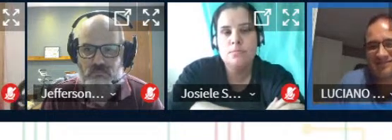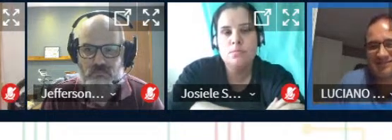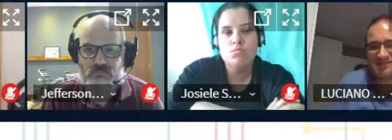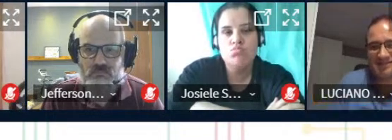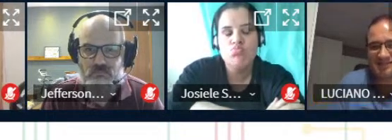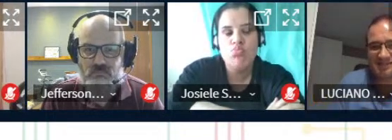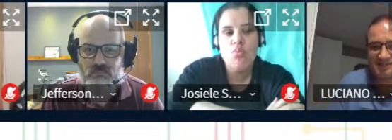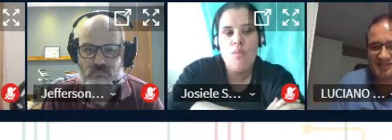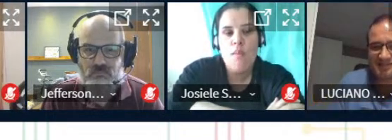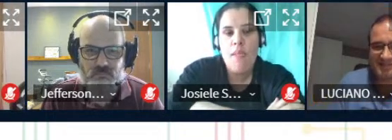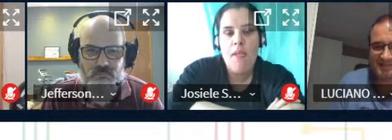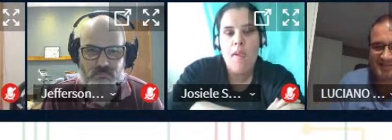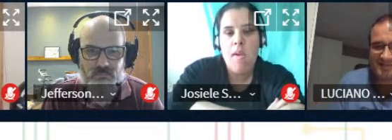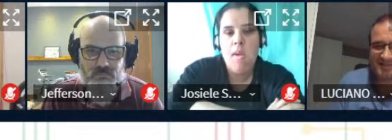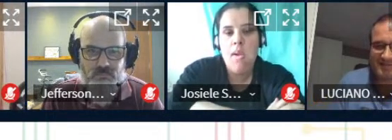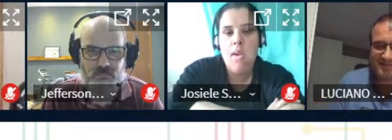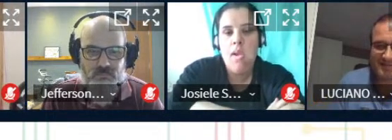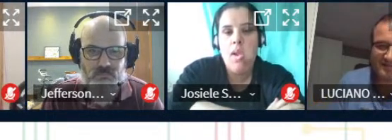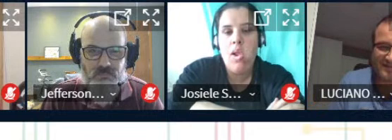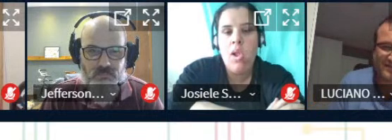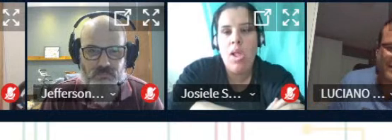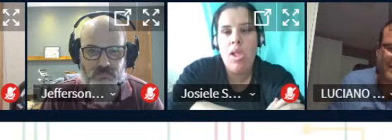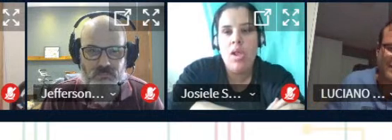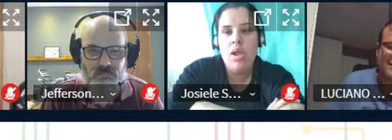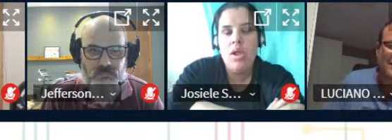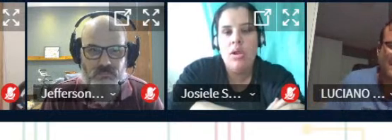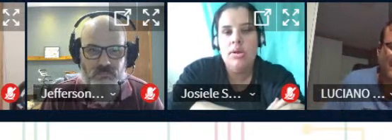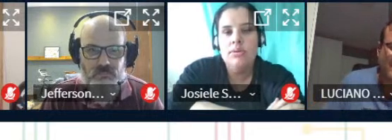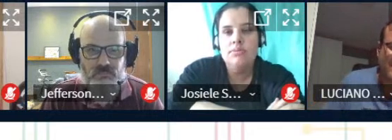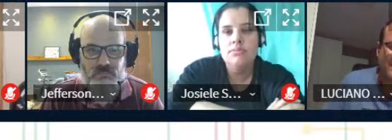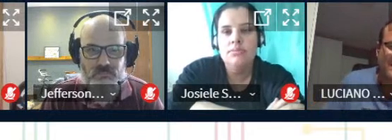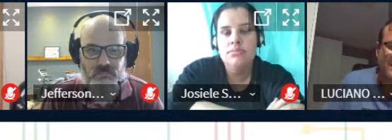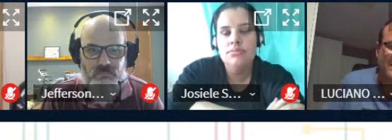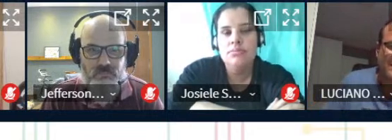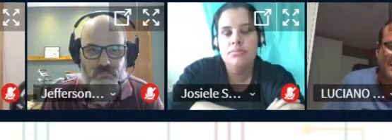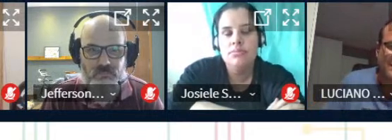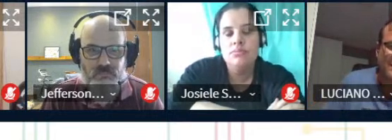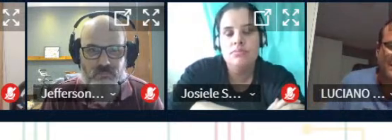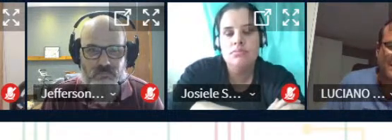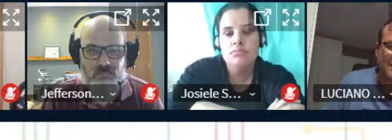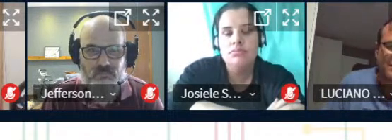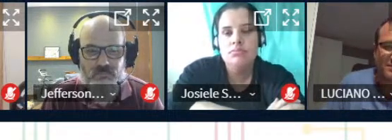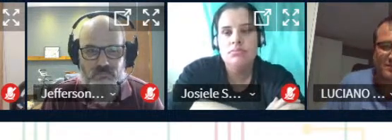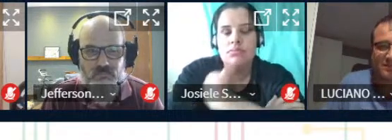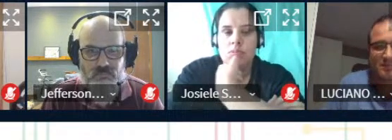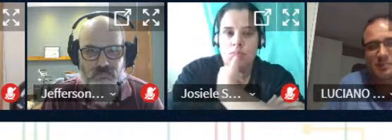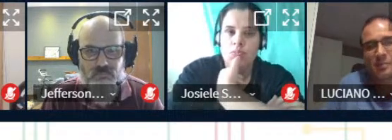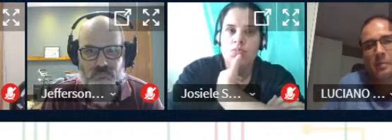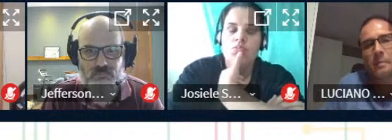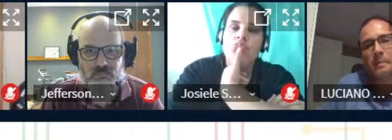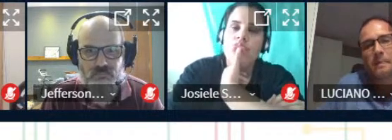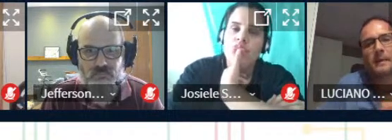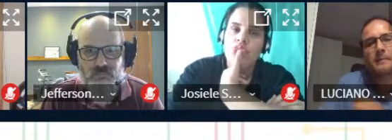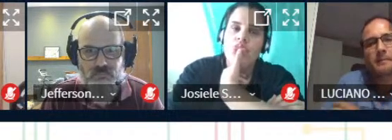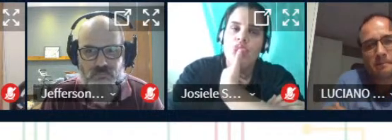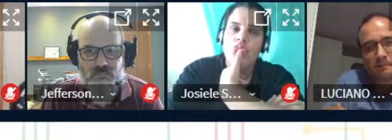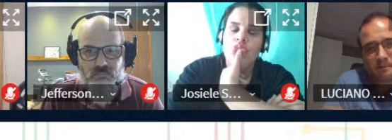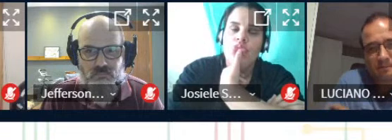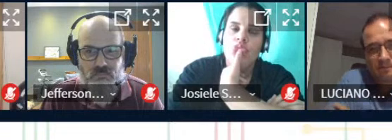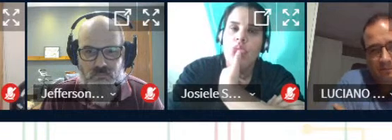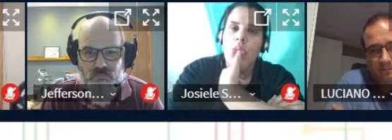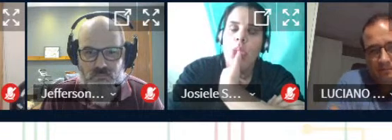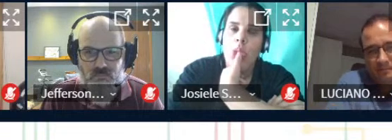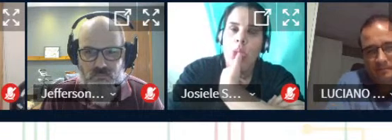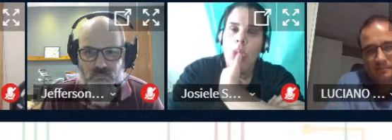vez no Me Perga Online que para mim se revela como um momento de sucesso do IFRS Campus Rio Grande eu